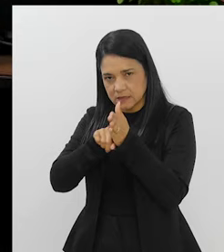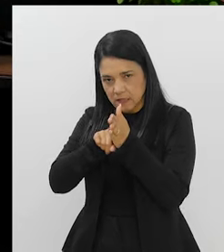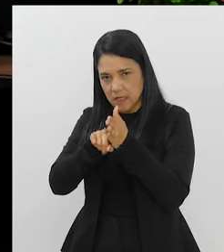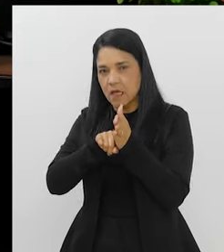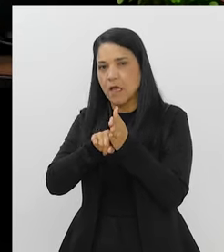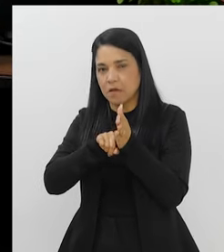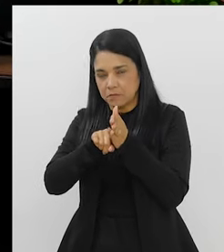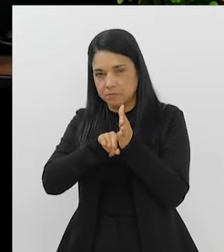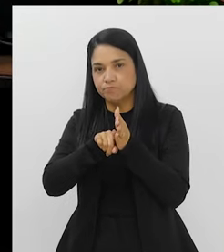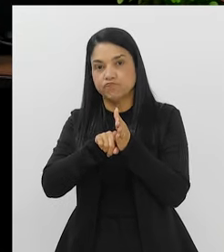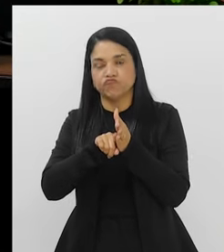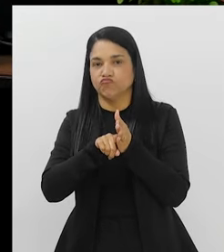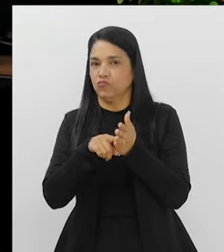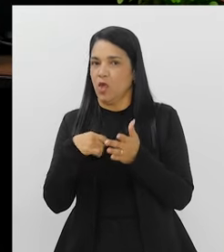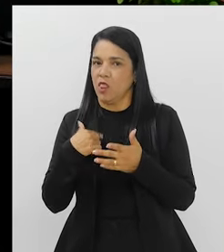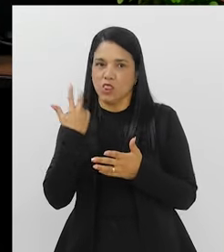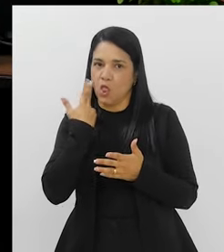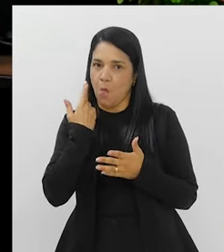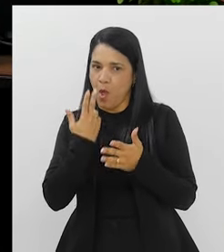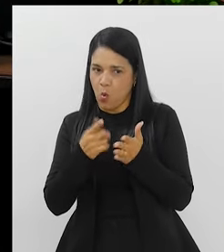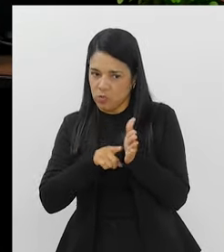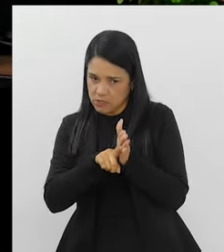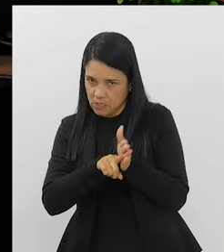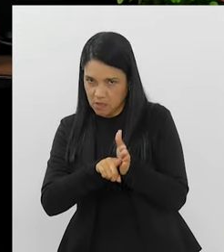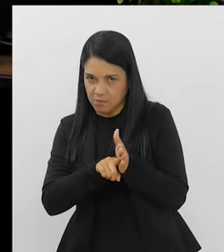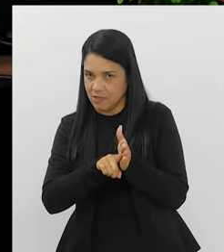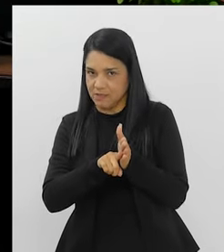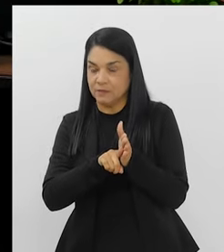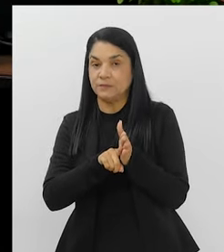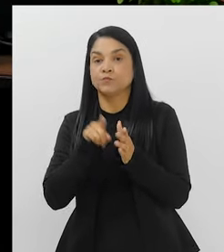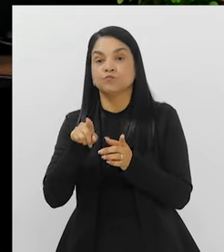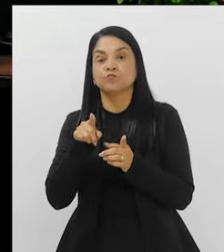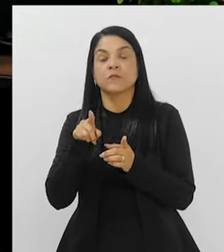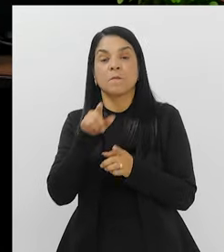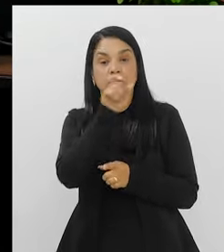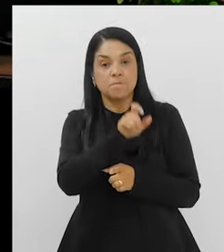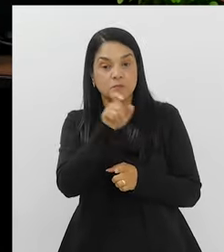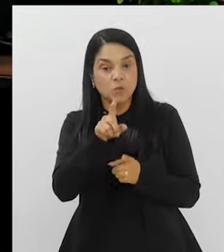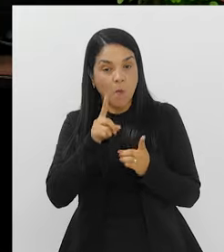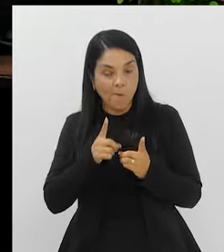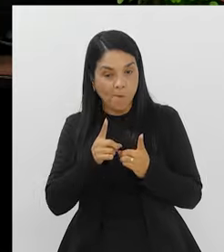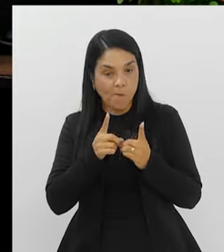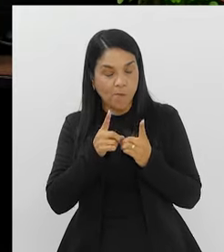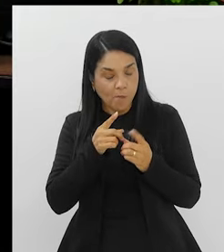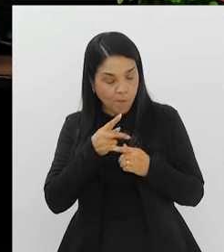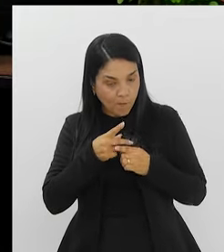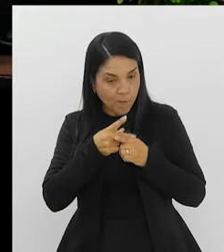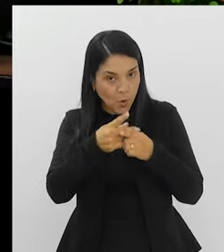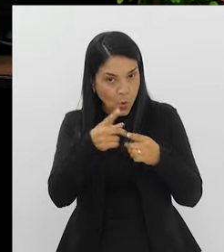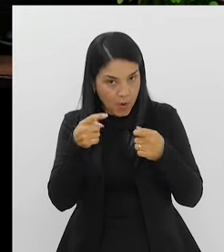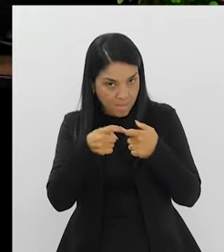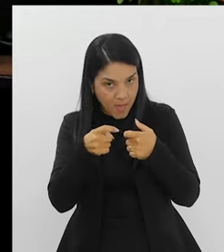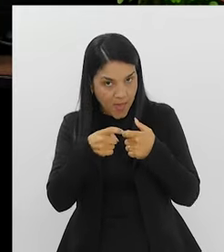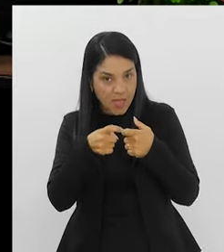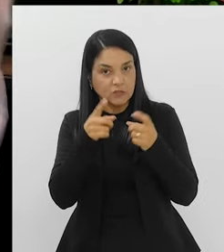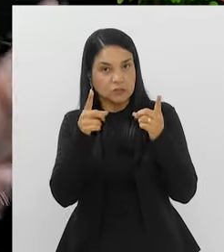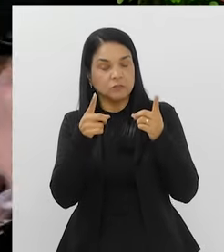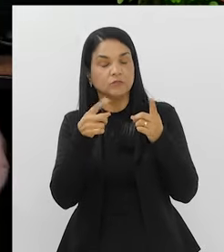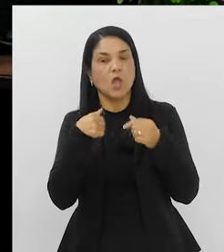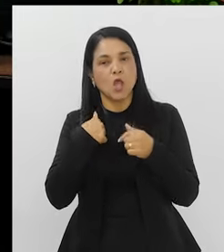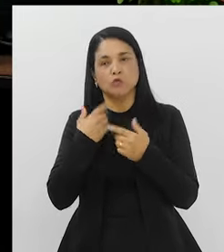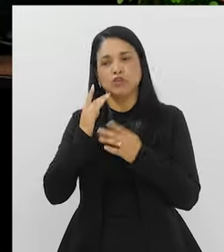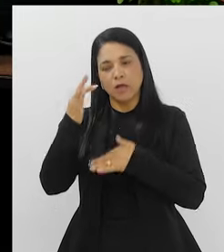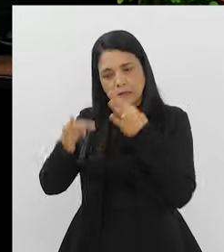exames, não são exames comuns, mas no que o paciente procura um proctologista e fala, olha, eu venho